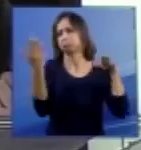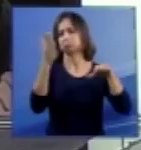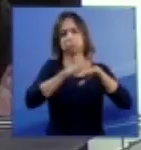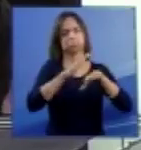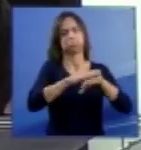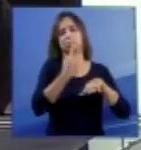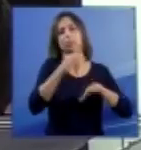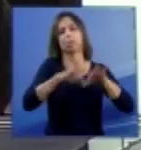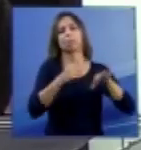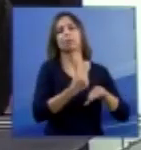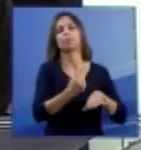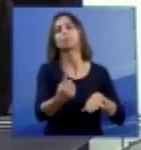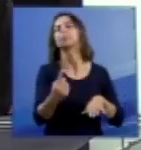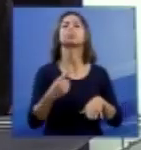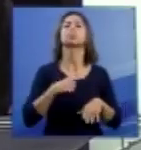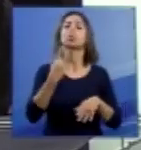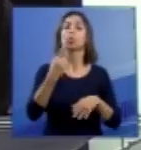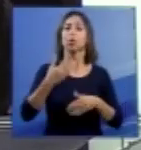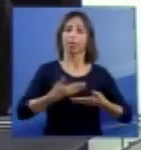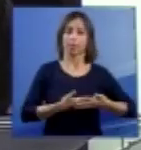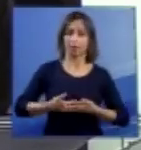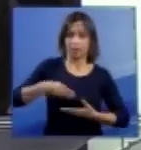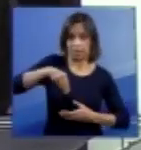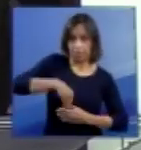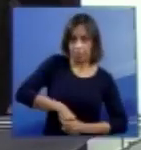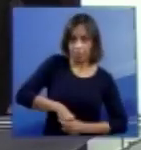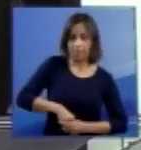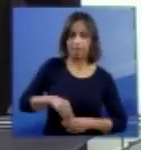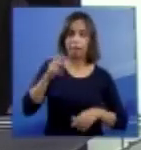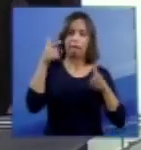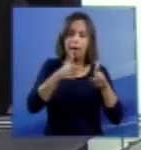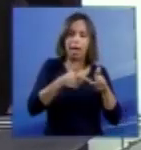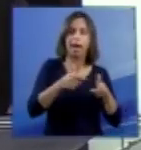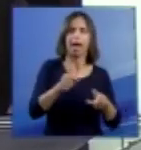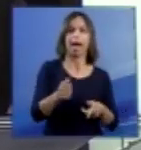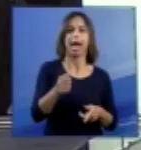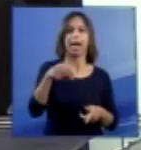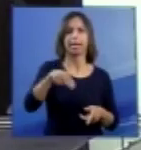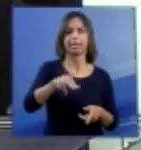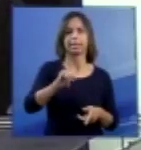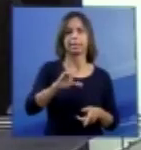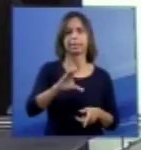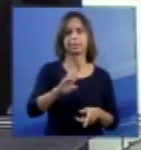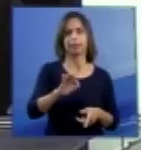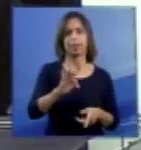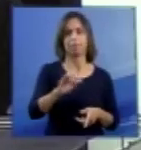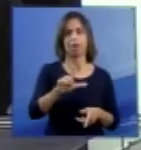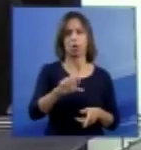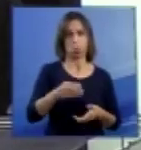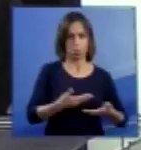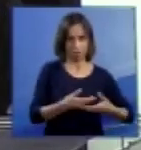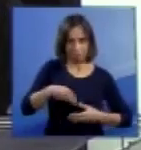chamado de anencefalo, que não é anencefalo, a consciência não é primitiva, não podemos equipará-la dos mamíferos.